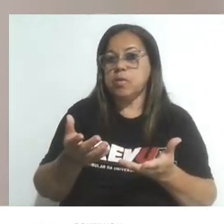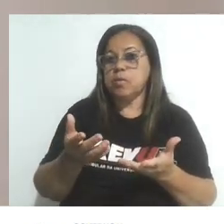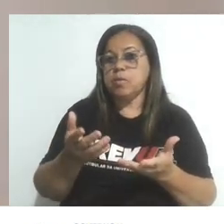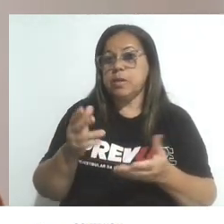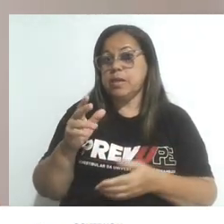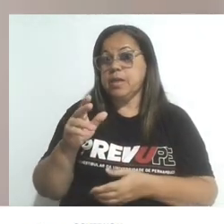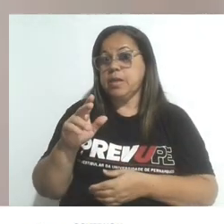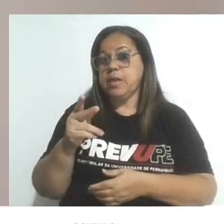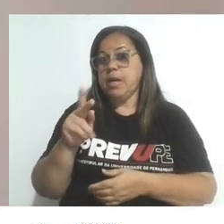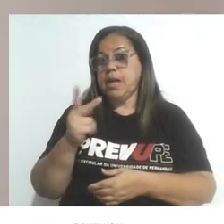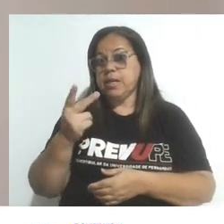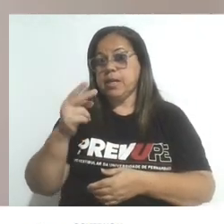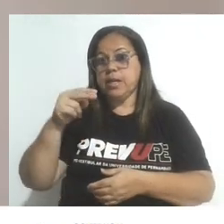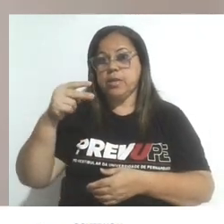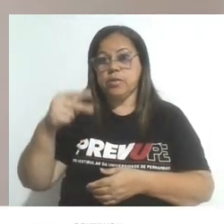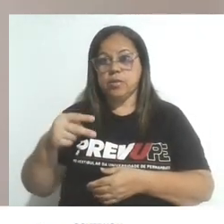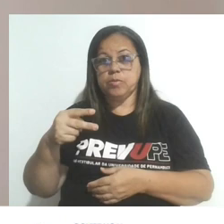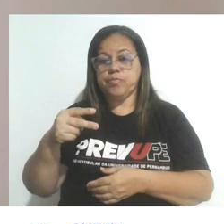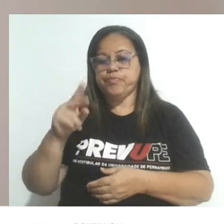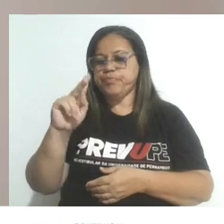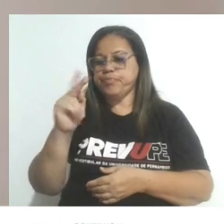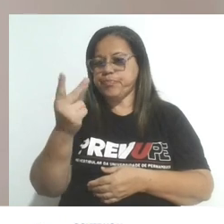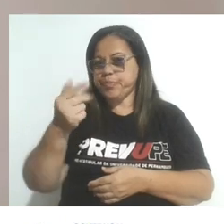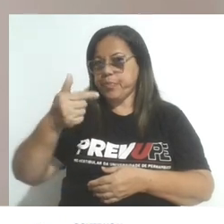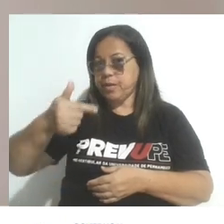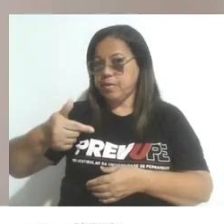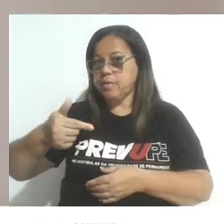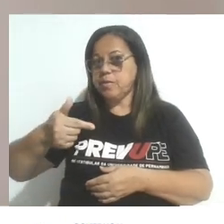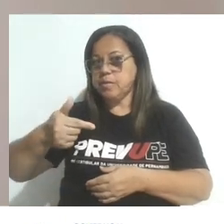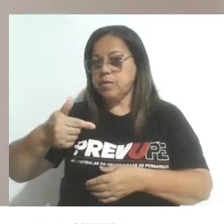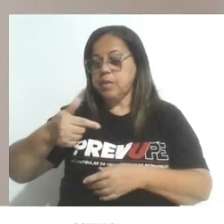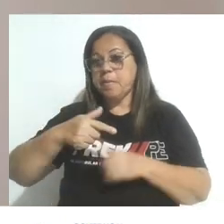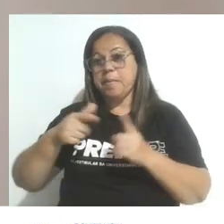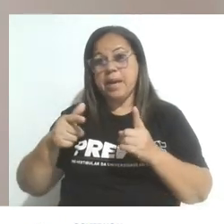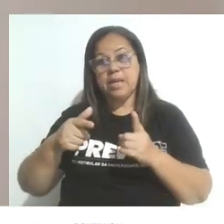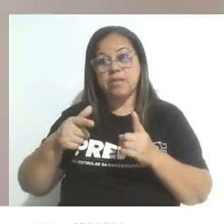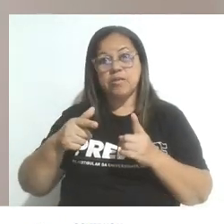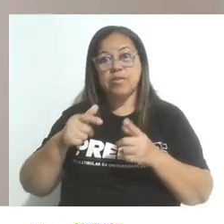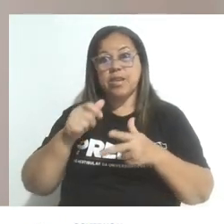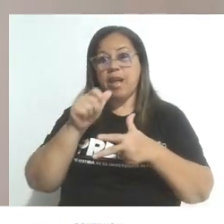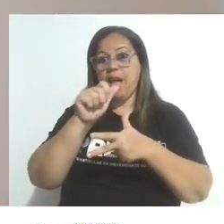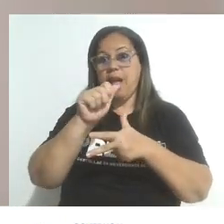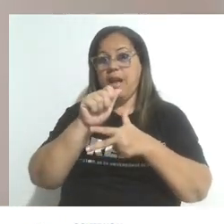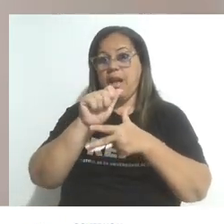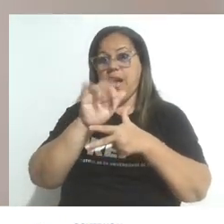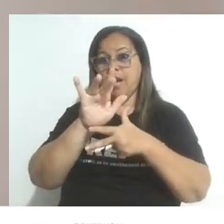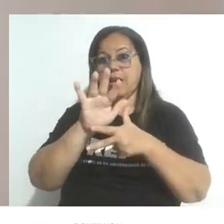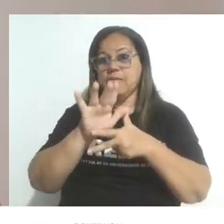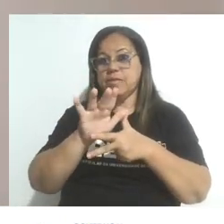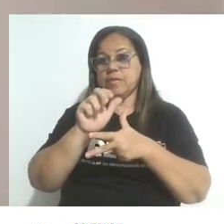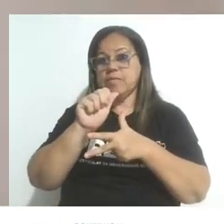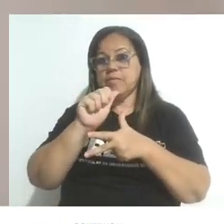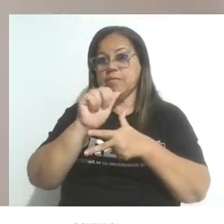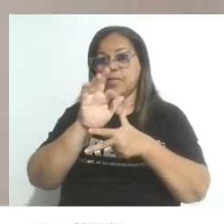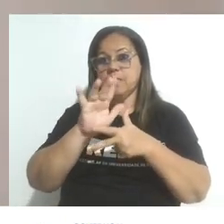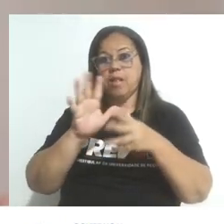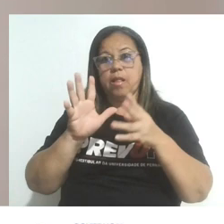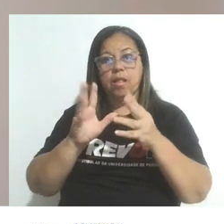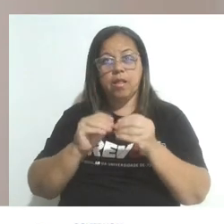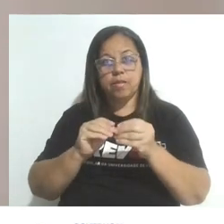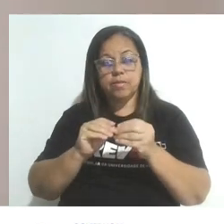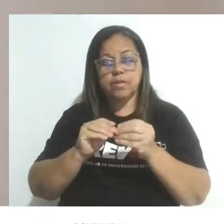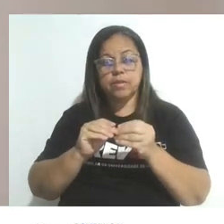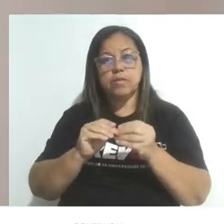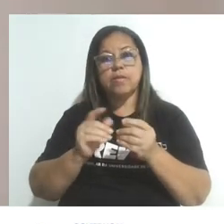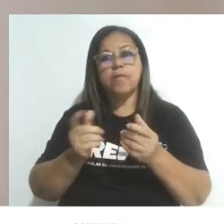verdade, a amônia depois de formada, espontaneamente se decompõe, novamente, em nitrogênio